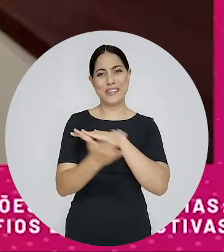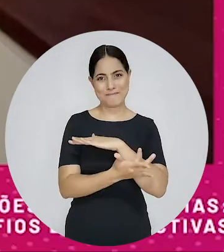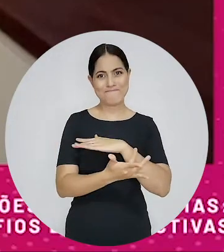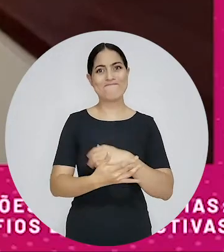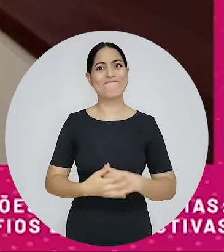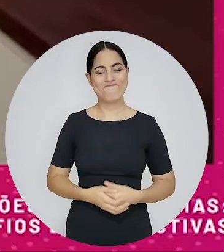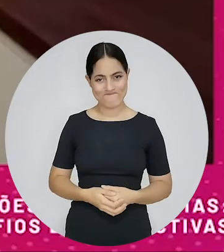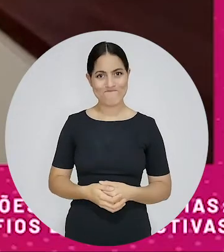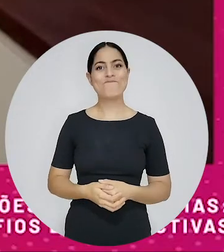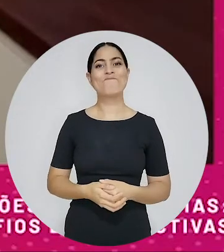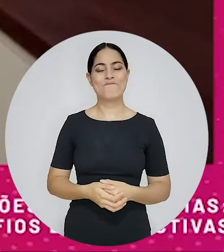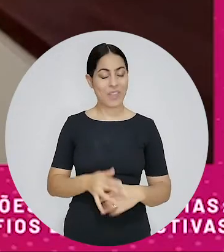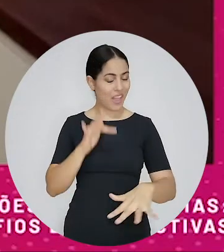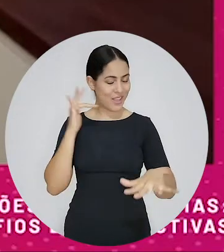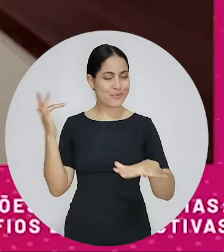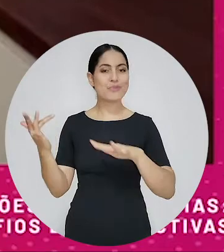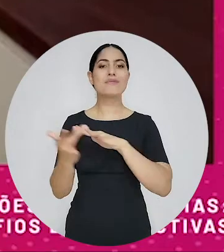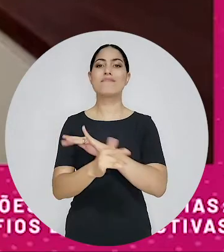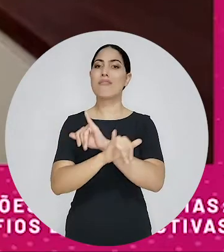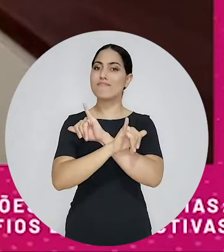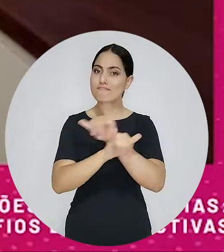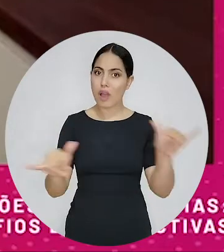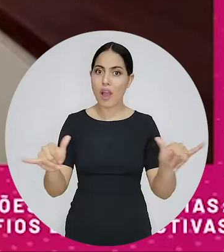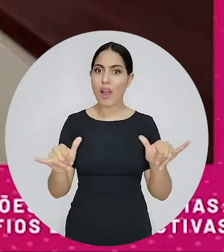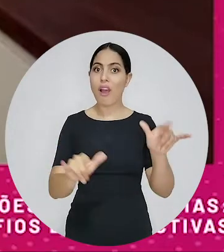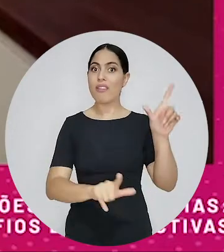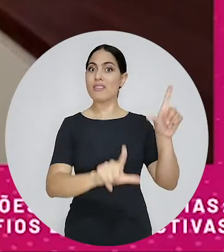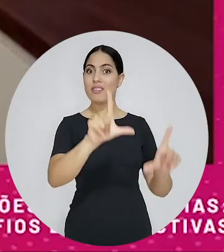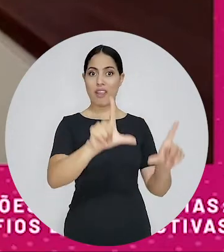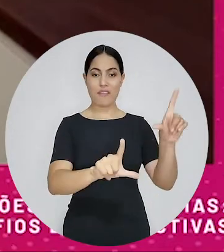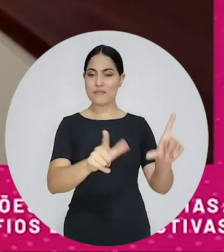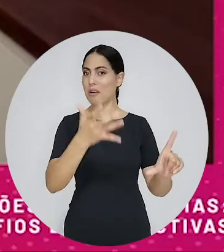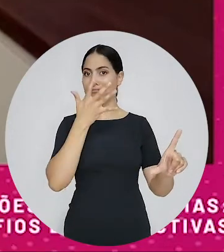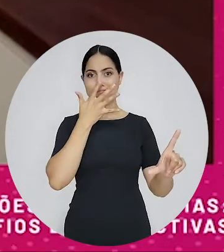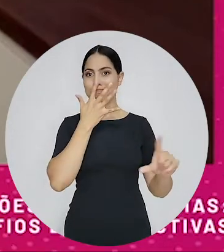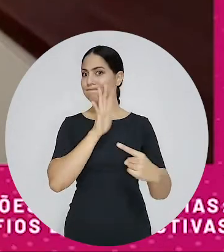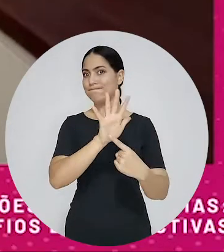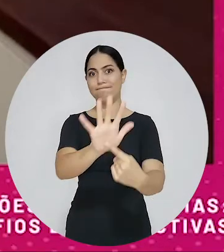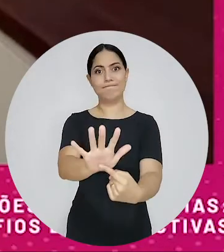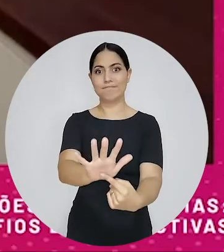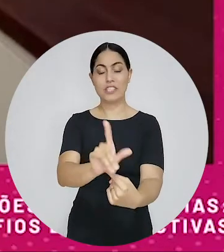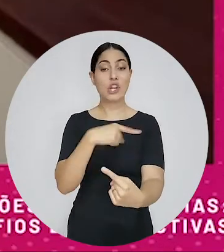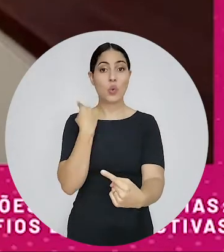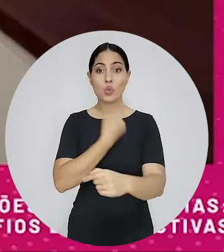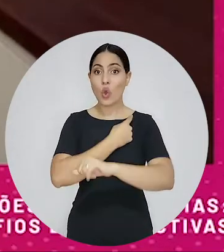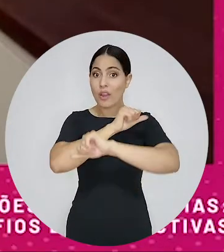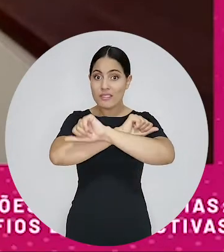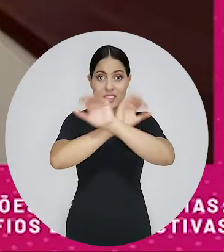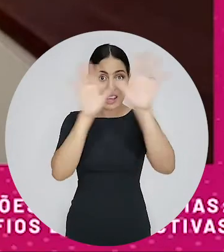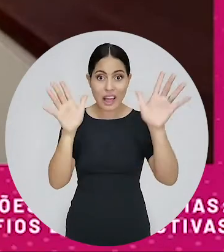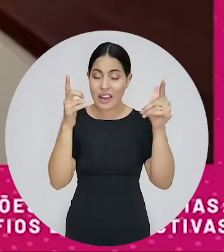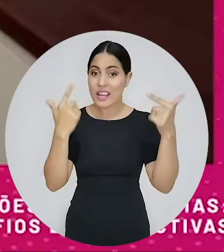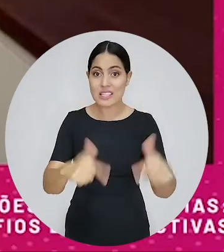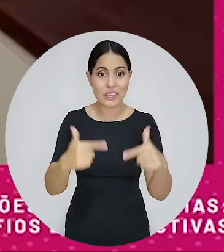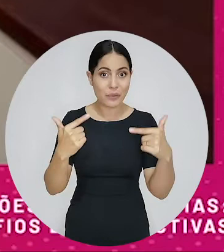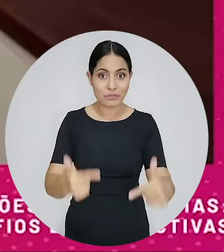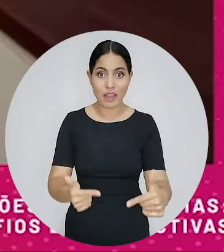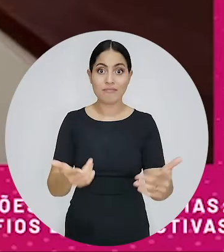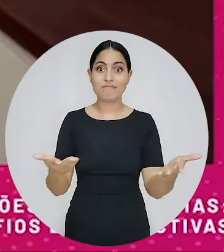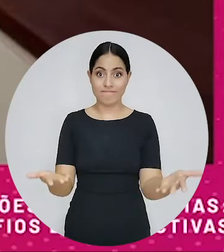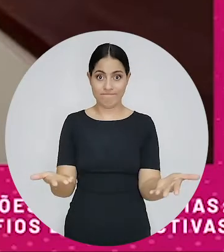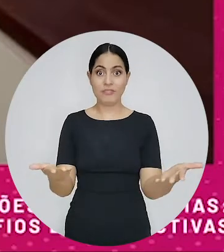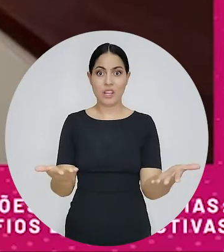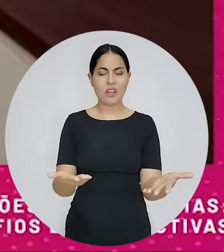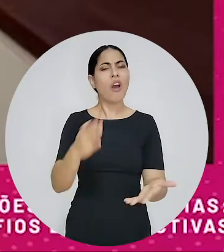social. E isso ela não te conta. Isso o canal de televisão não mostra. A gente não tem essa transparência.